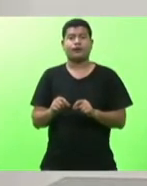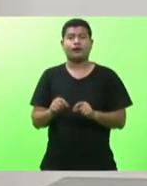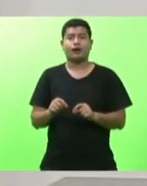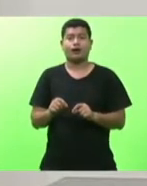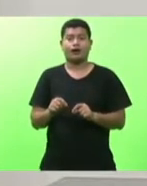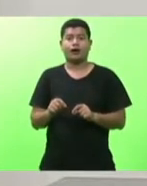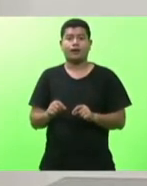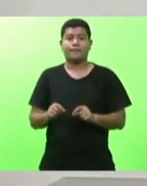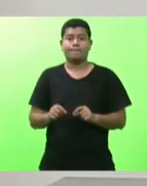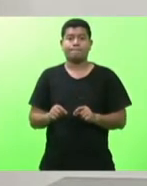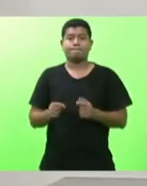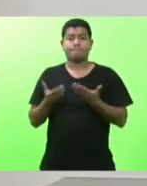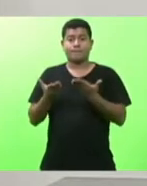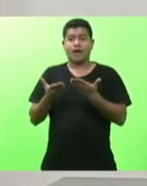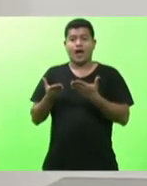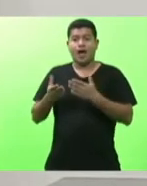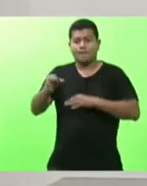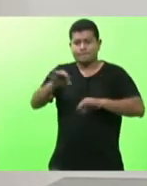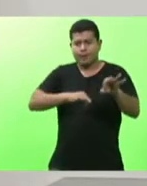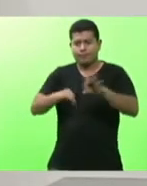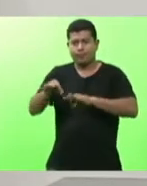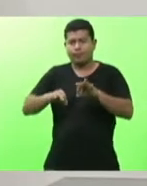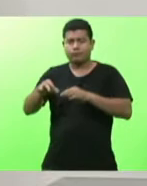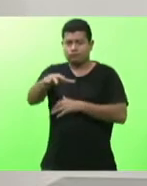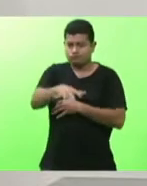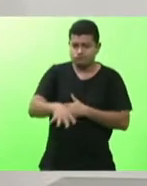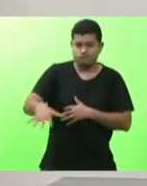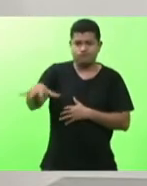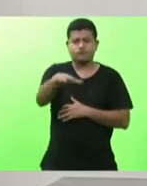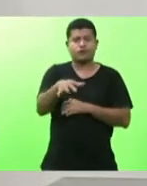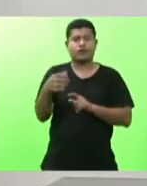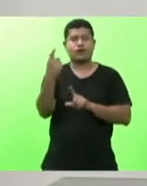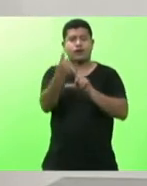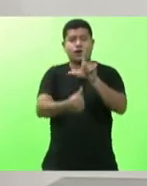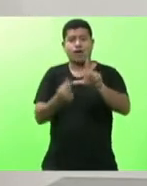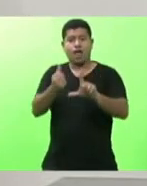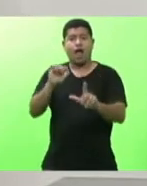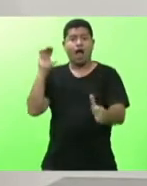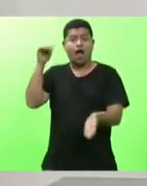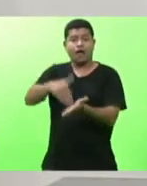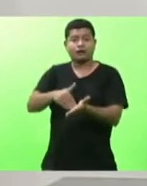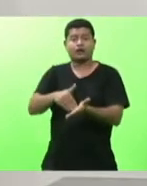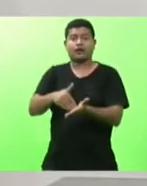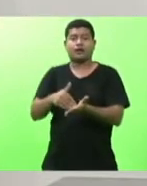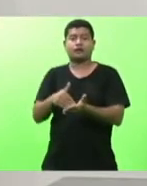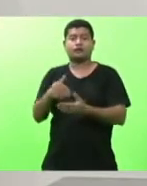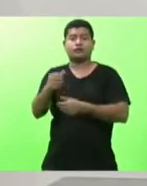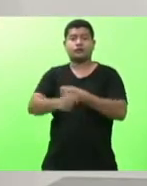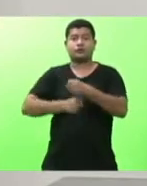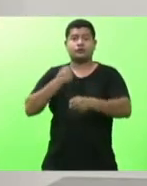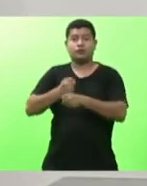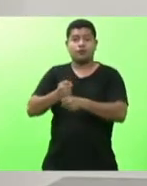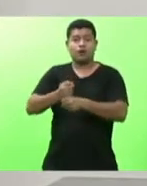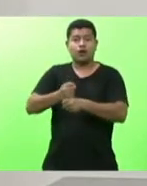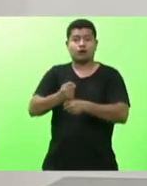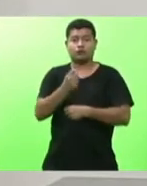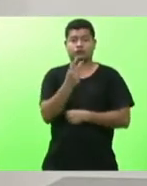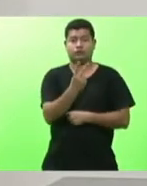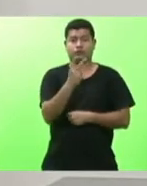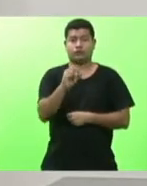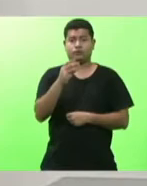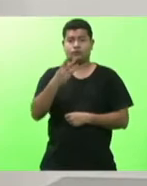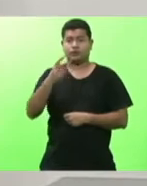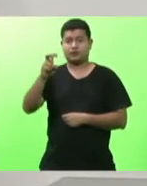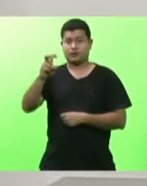preparar o ambiente de logística até o período de 2035, é isso que ele prevê.